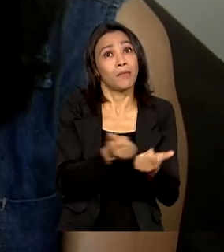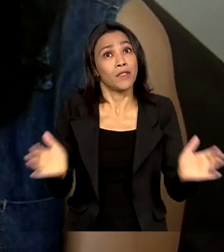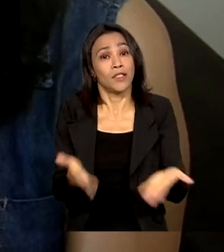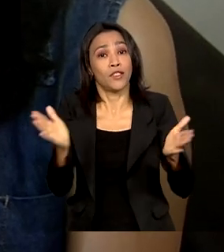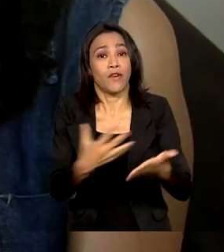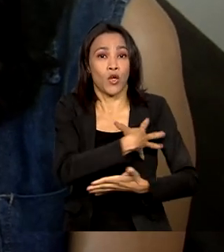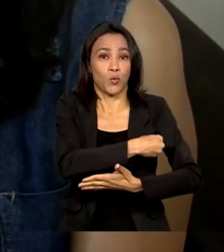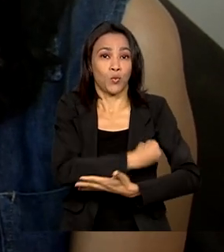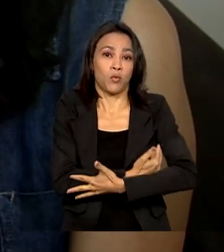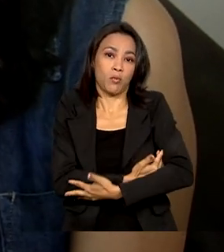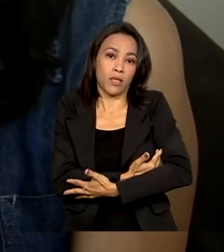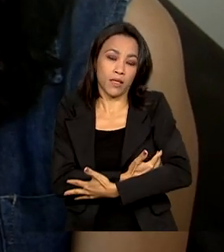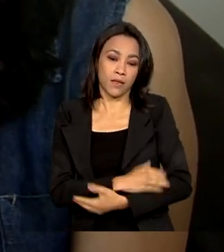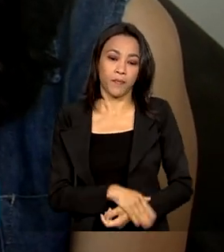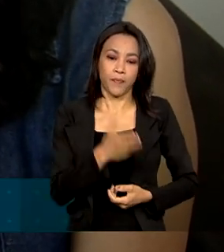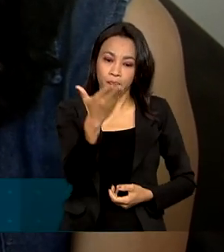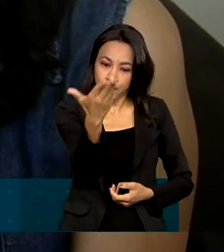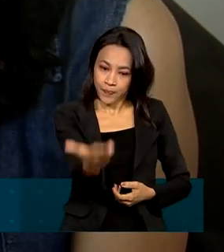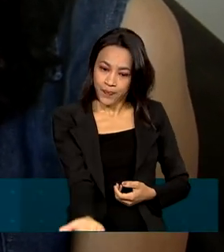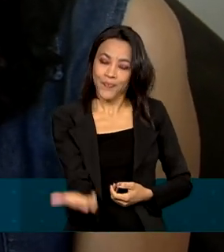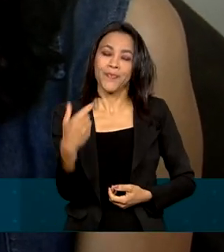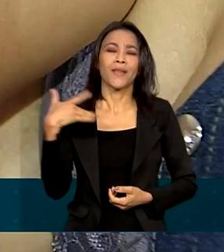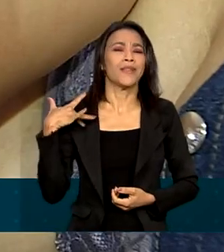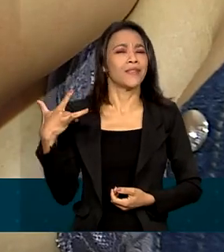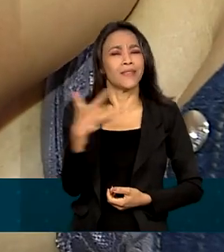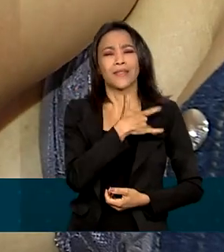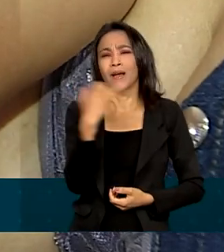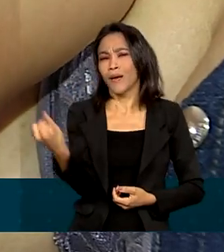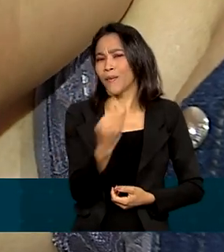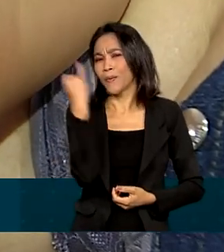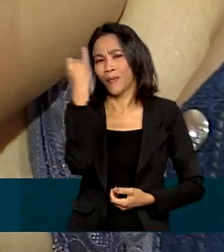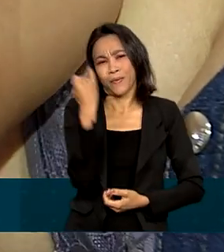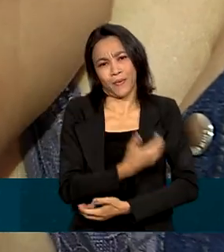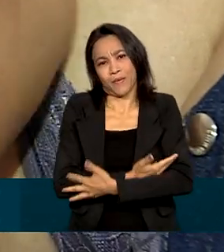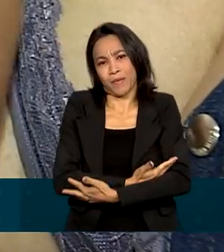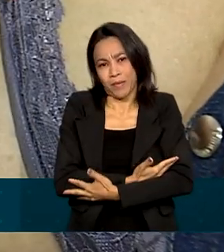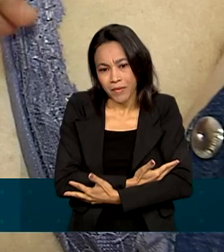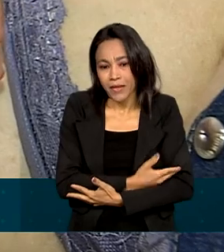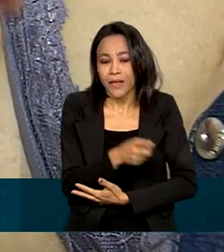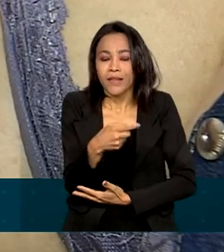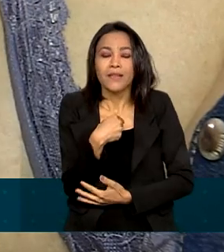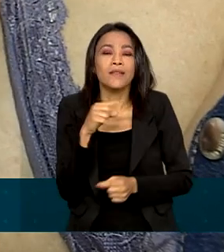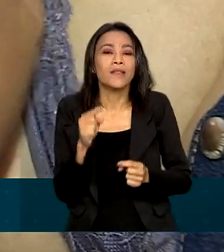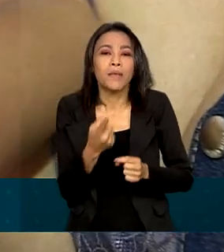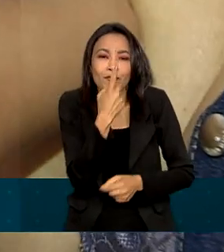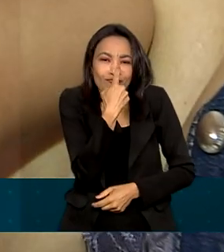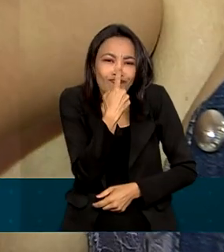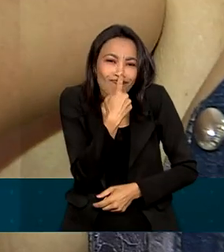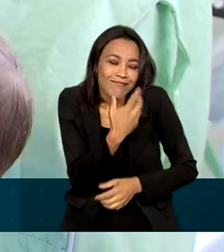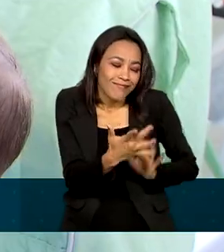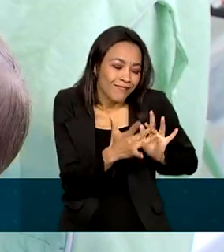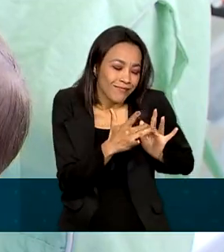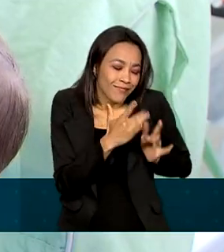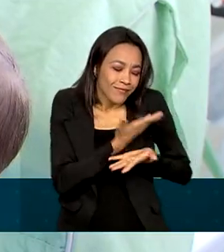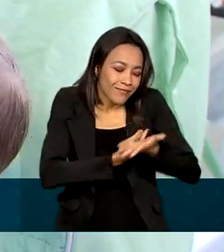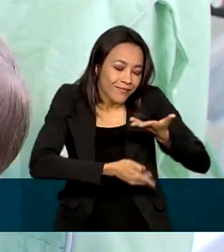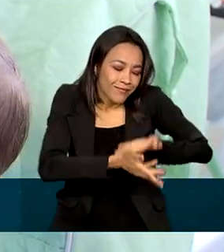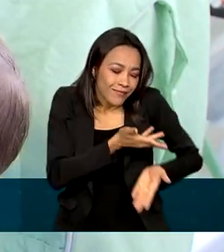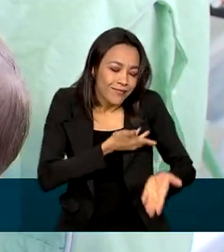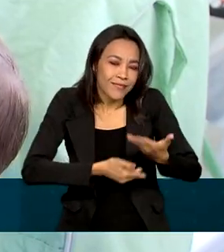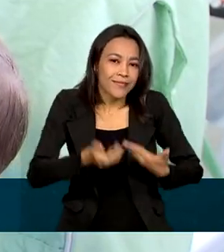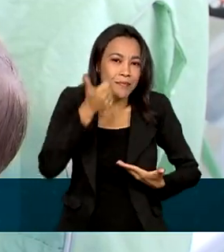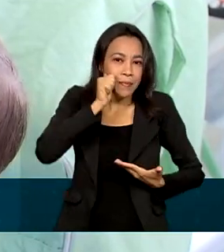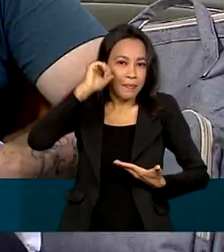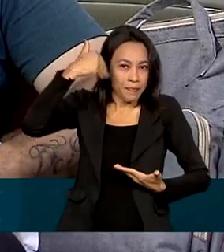A amamentação é essencial para a saúde do bebê, além de estabelecer uma maior relação afetiva entre mãe